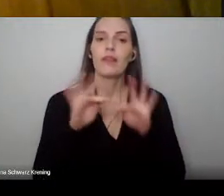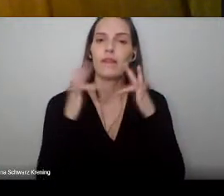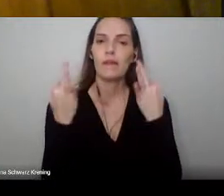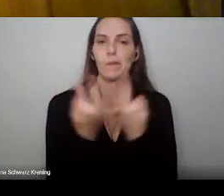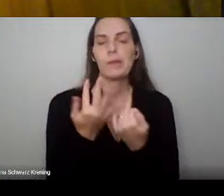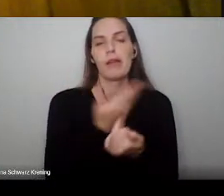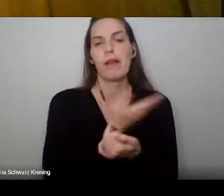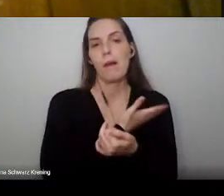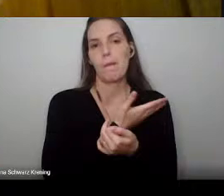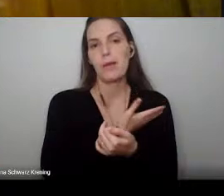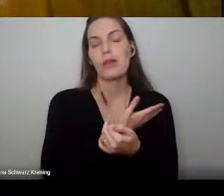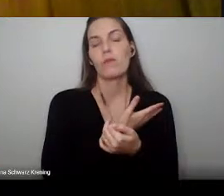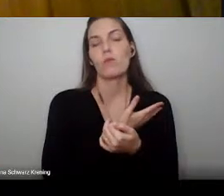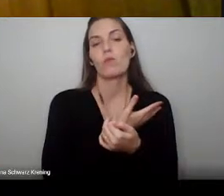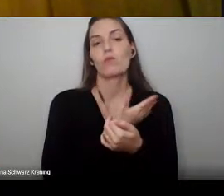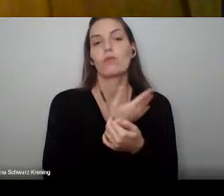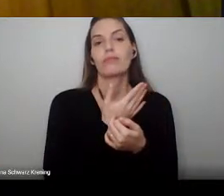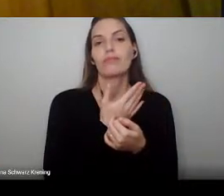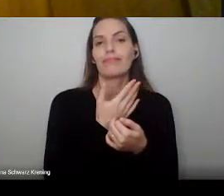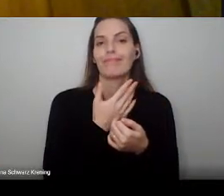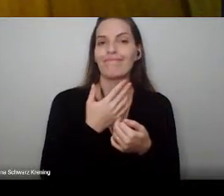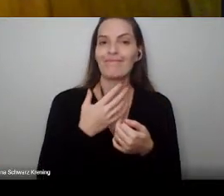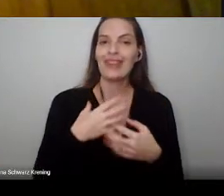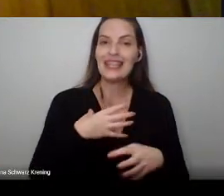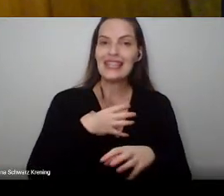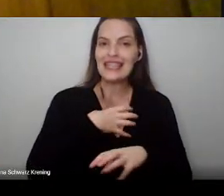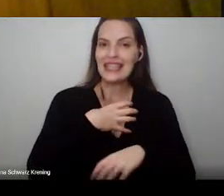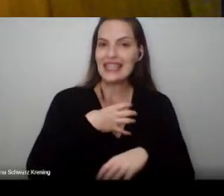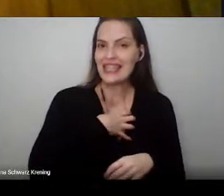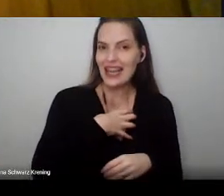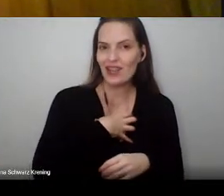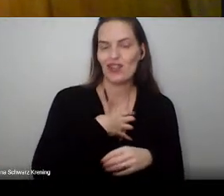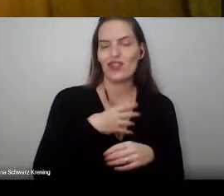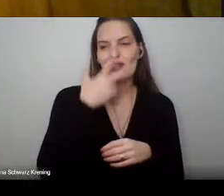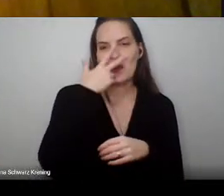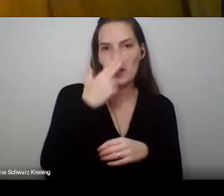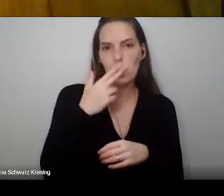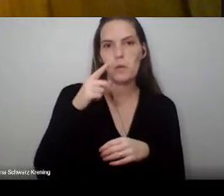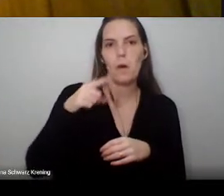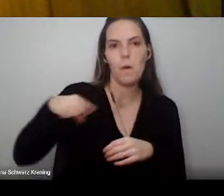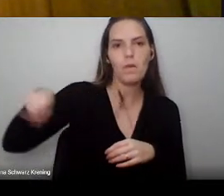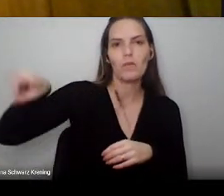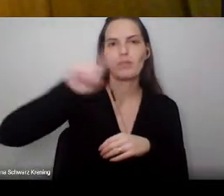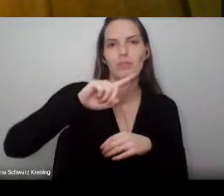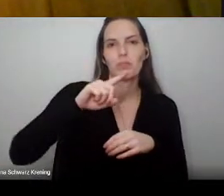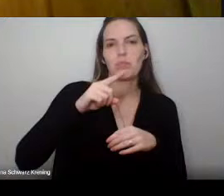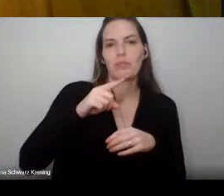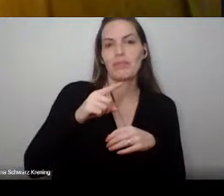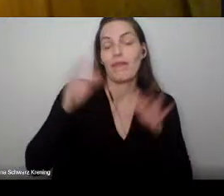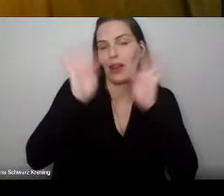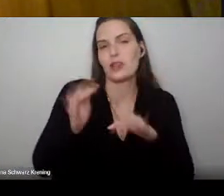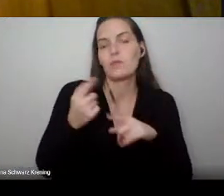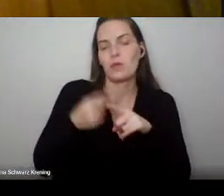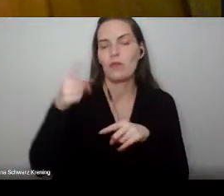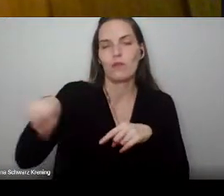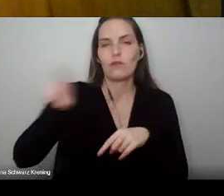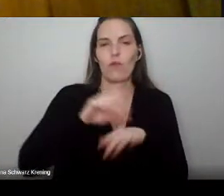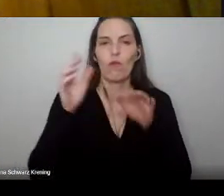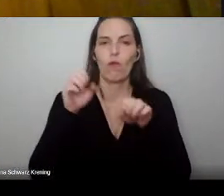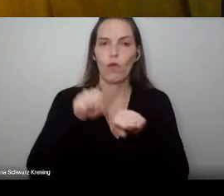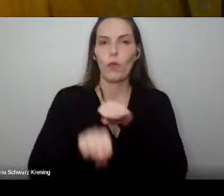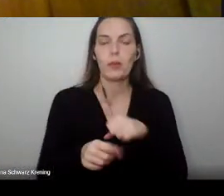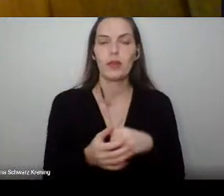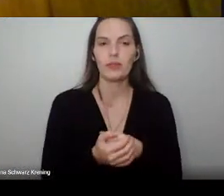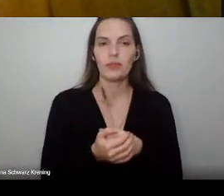nosso orgulho, de nosso júbilo. Ao agradecer aos familiares e a todos aqueles que lhes apoiaram para chegar